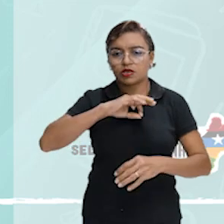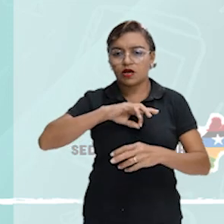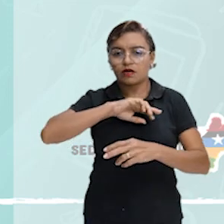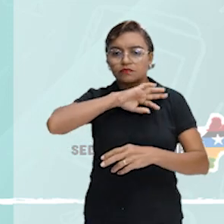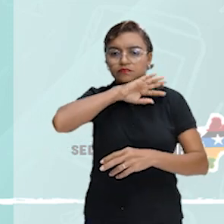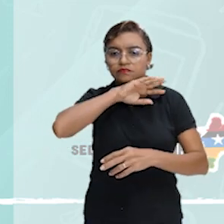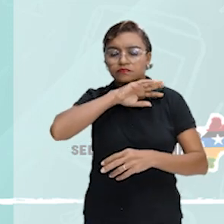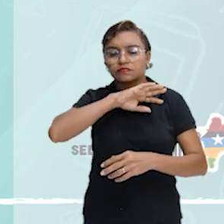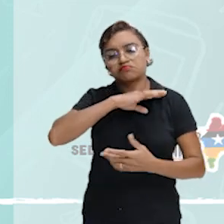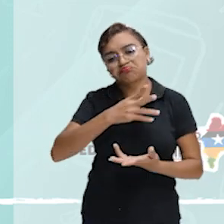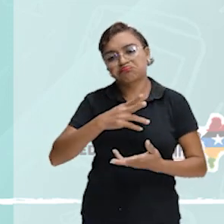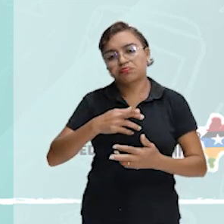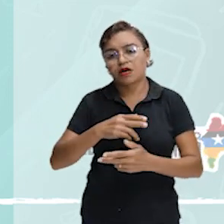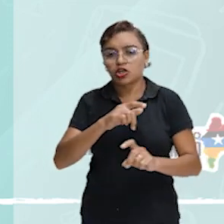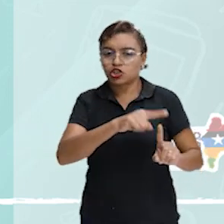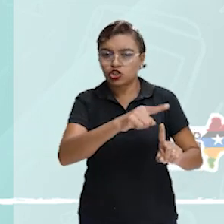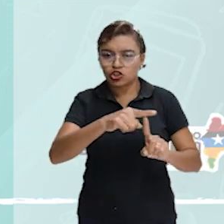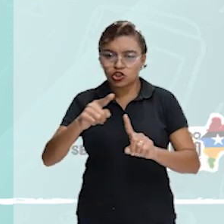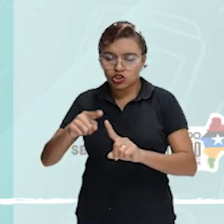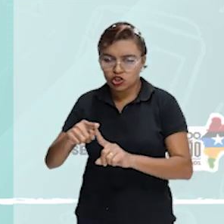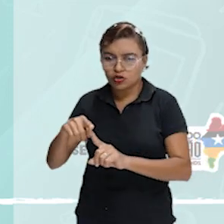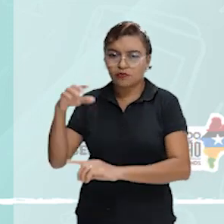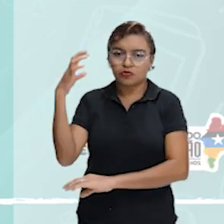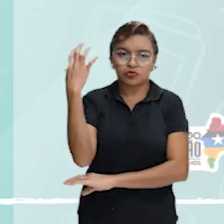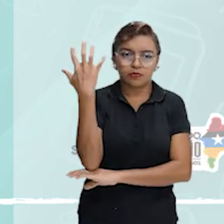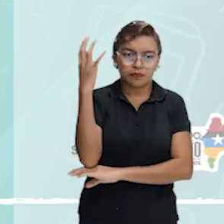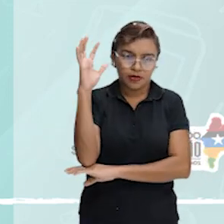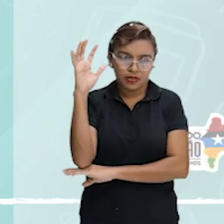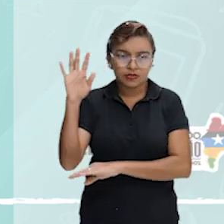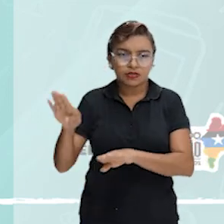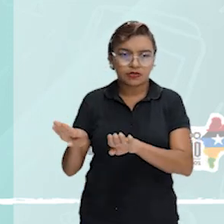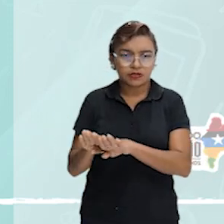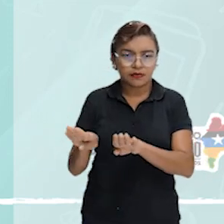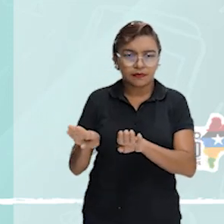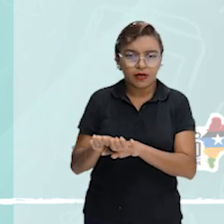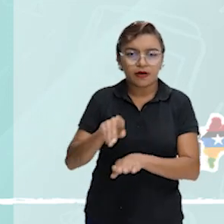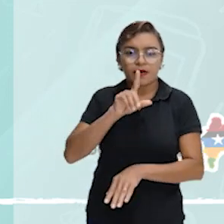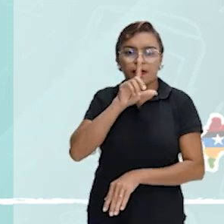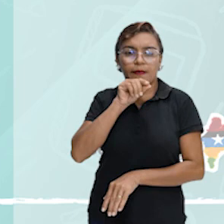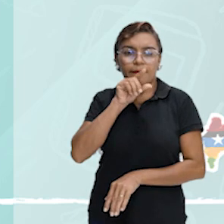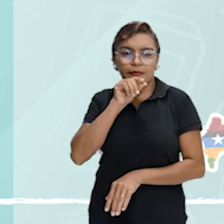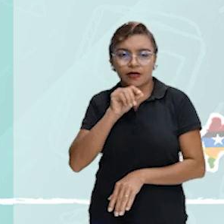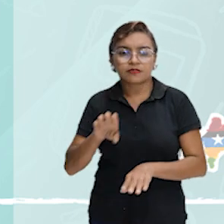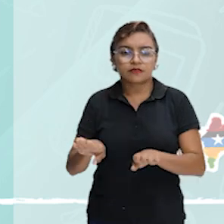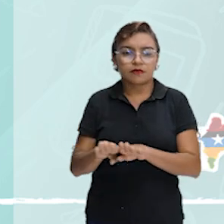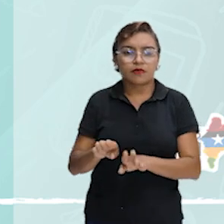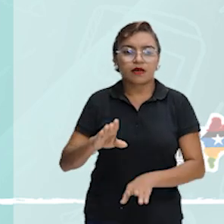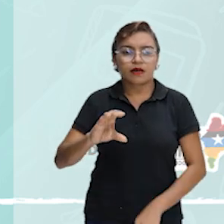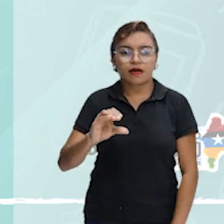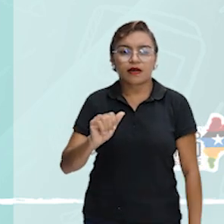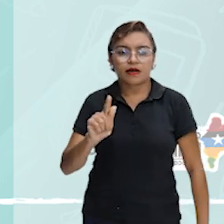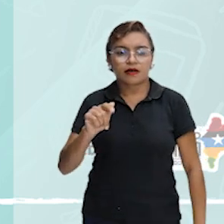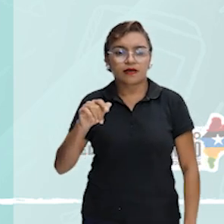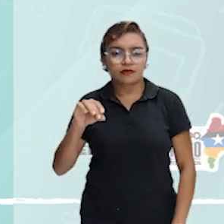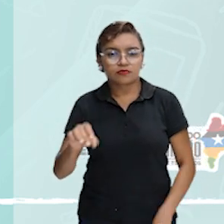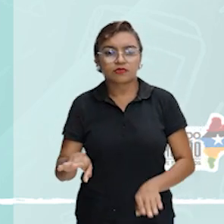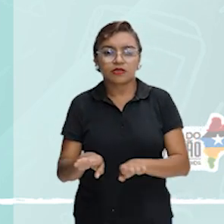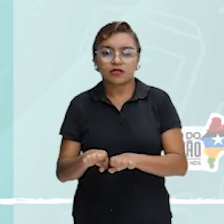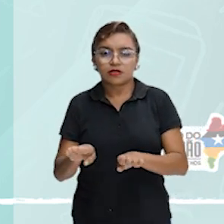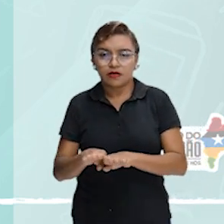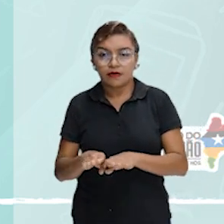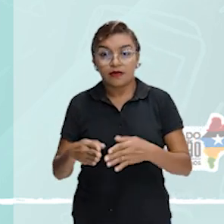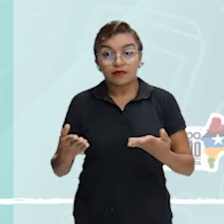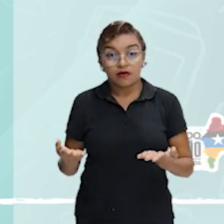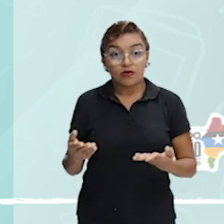plantas, cágados e pássaros eram diferentes. O mundo, então, descobria um belo arquipélago. E hoje